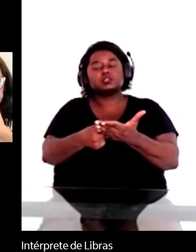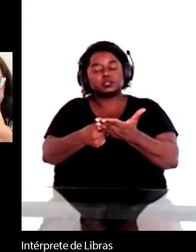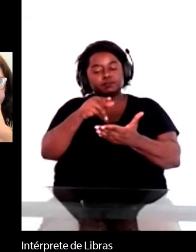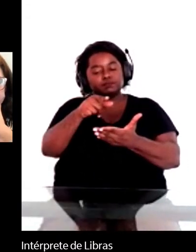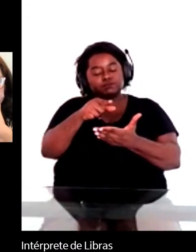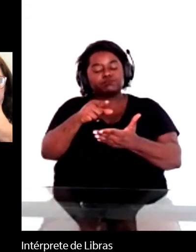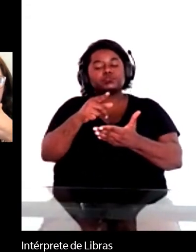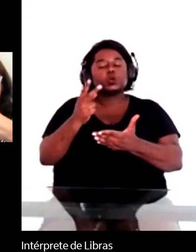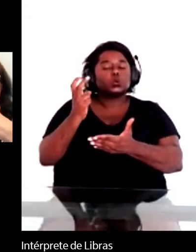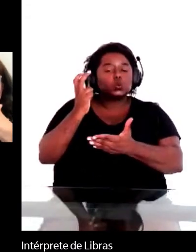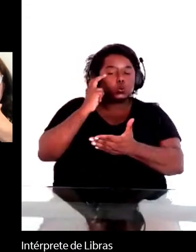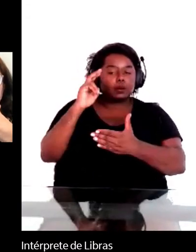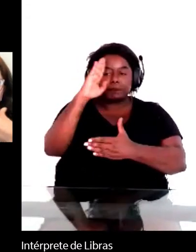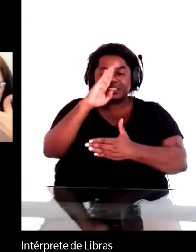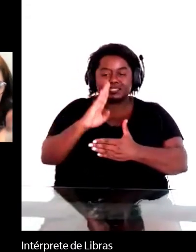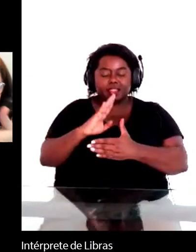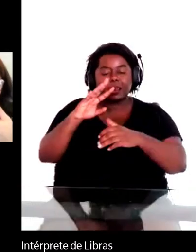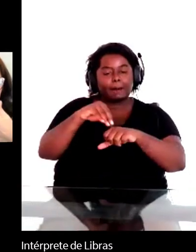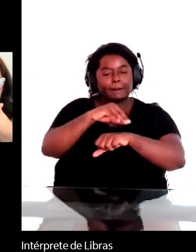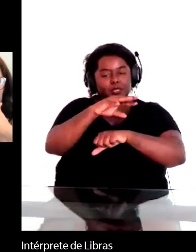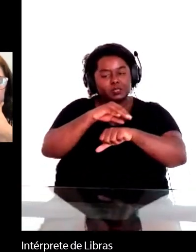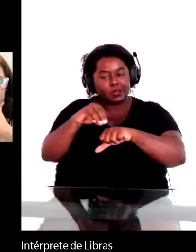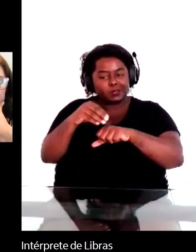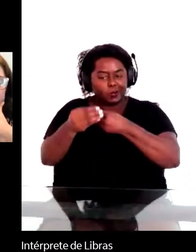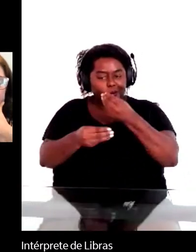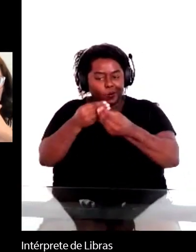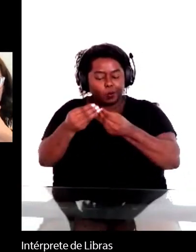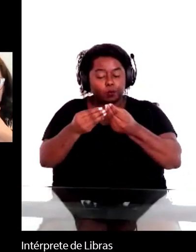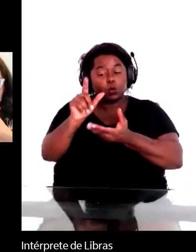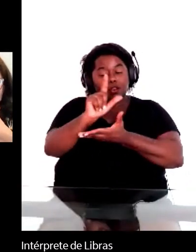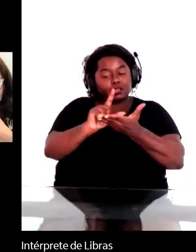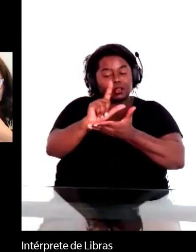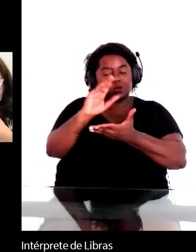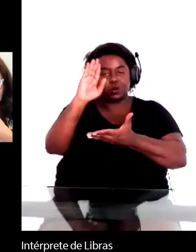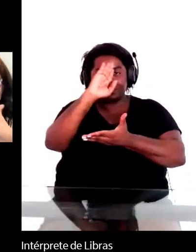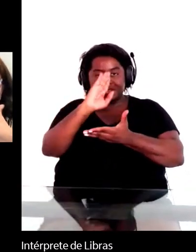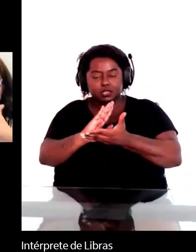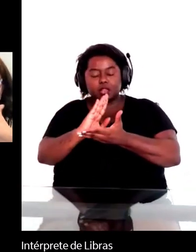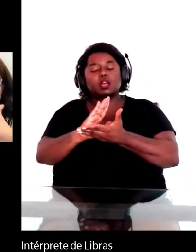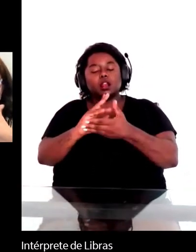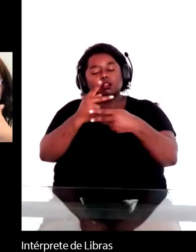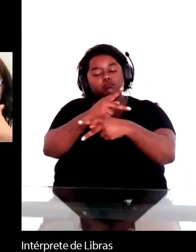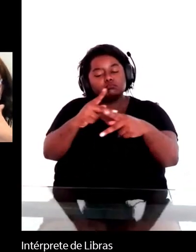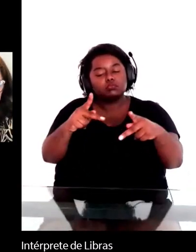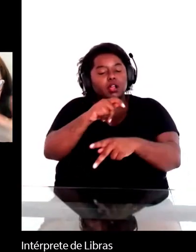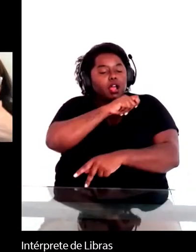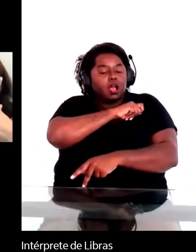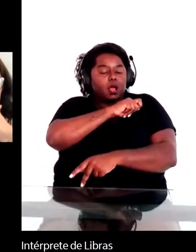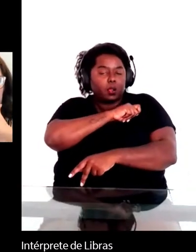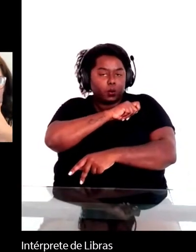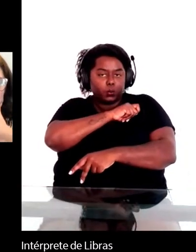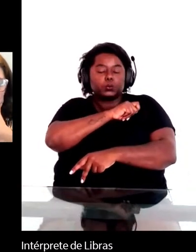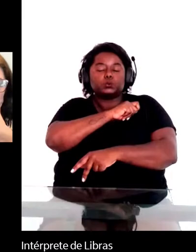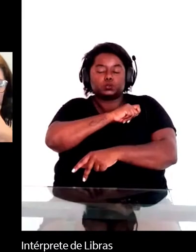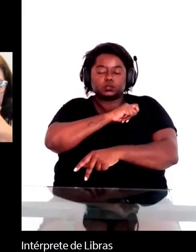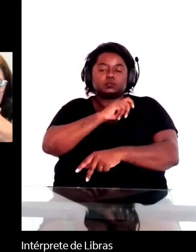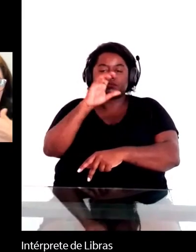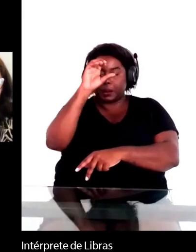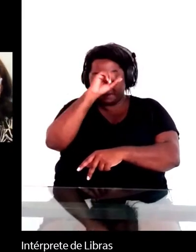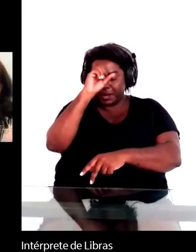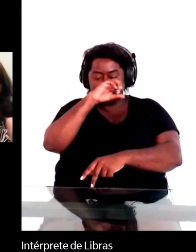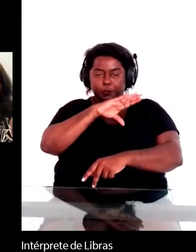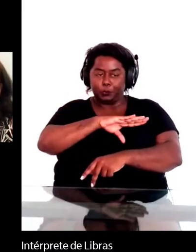cultura brasileira e da literatura brasileira para alunos, sobretudo, que aprendem o